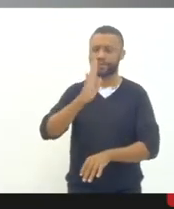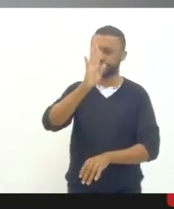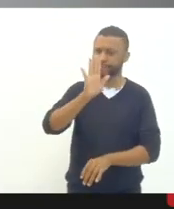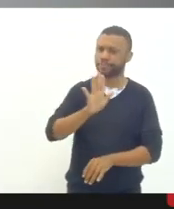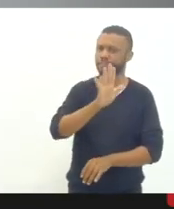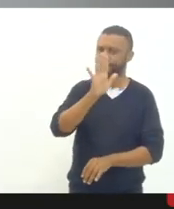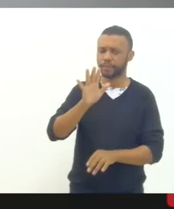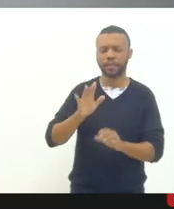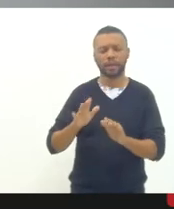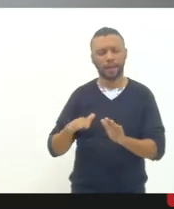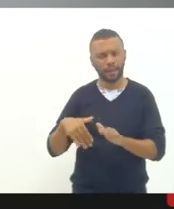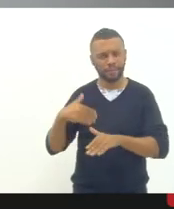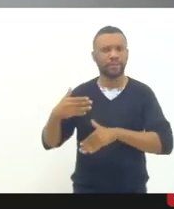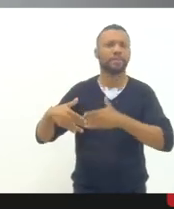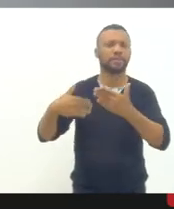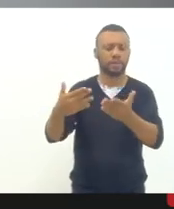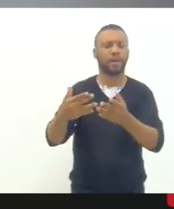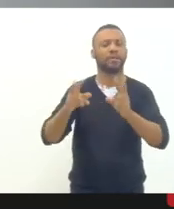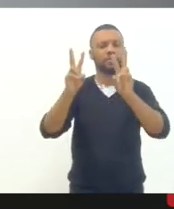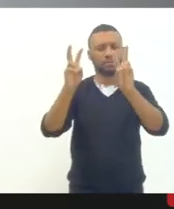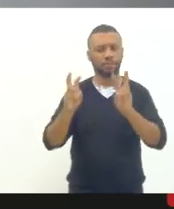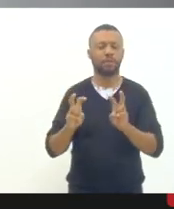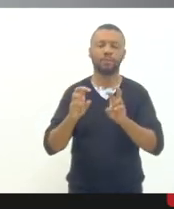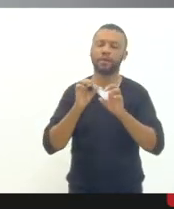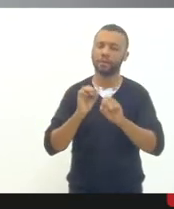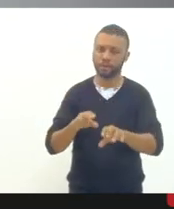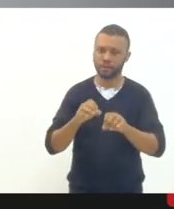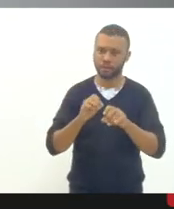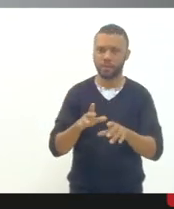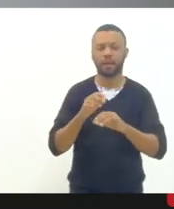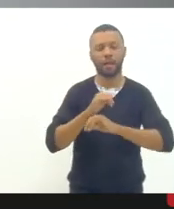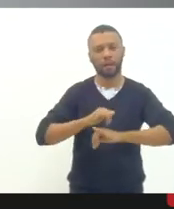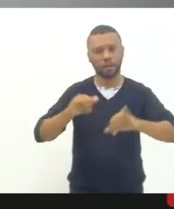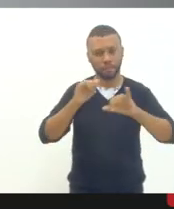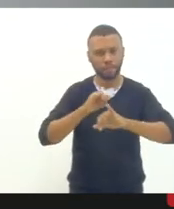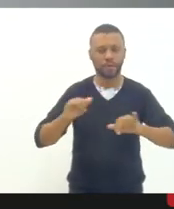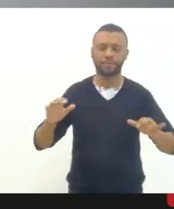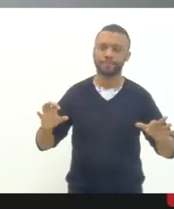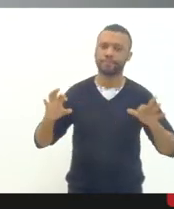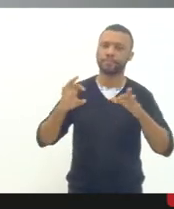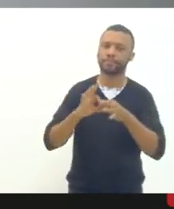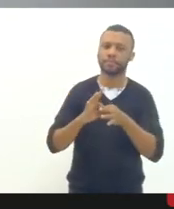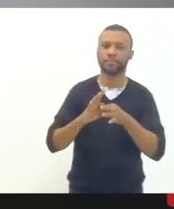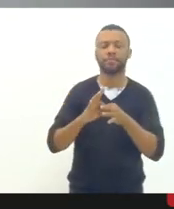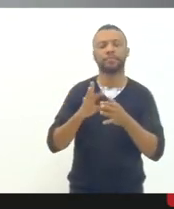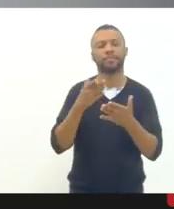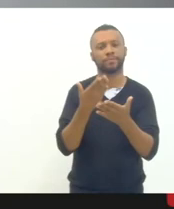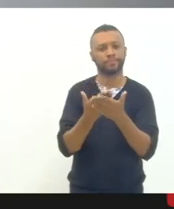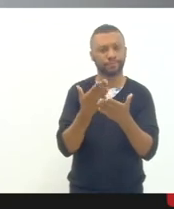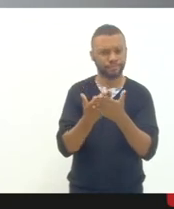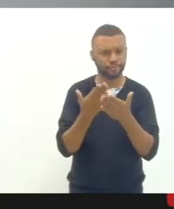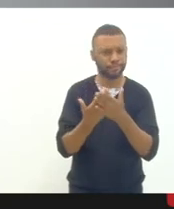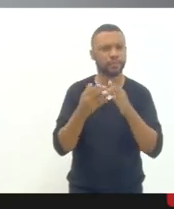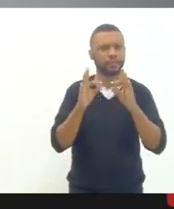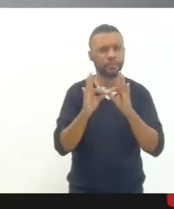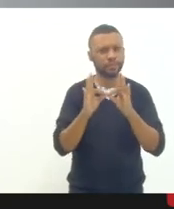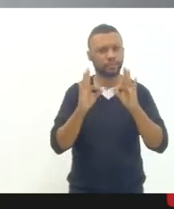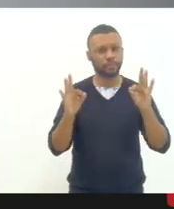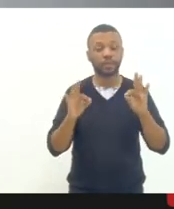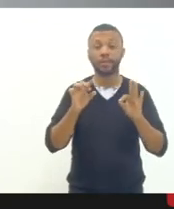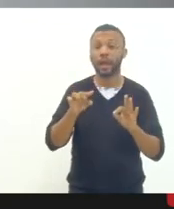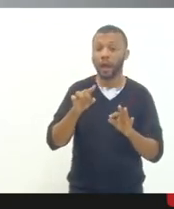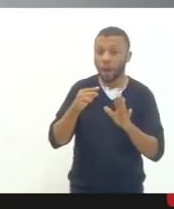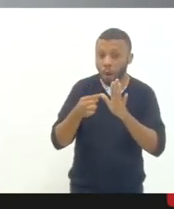avançada em termos educacionais a campanha faz parte todos os anos de um estudo que chama Right Education Index que é o